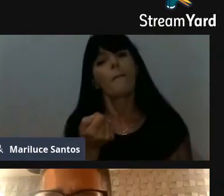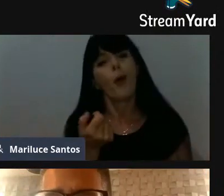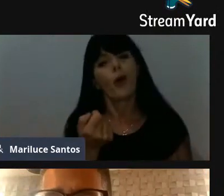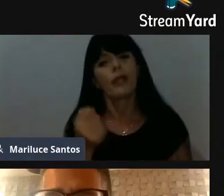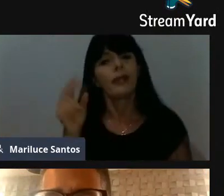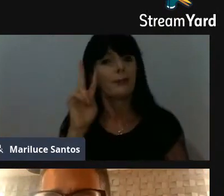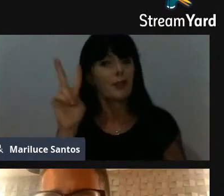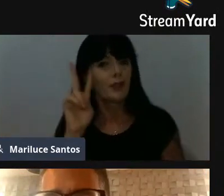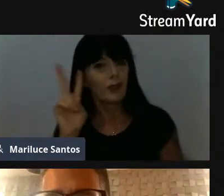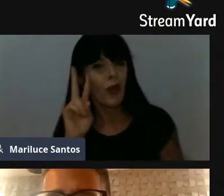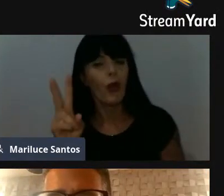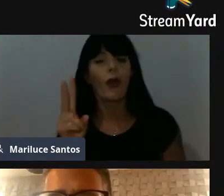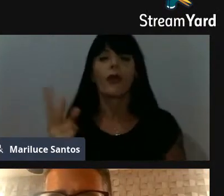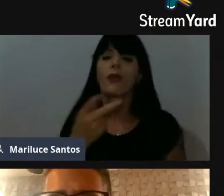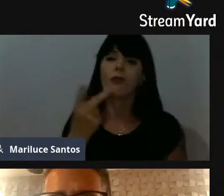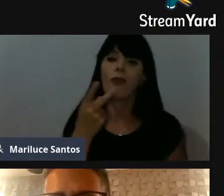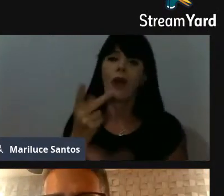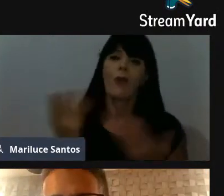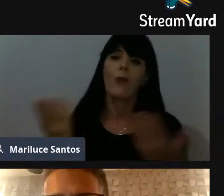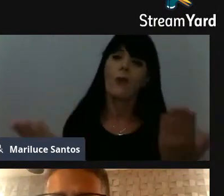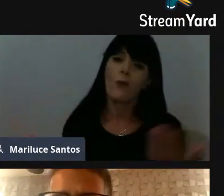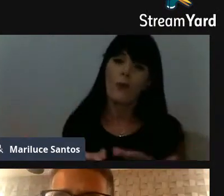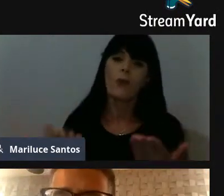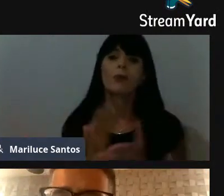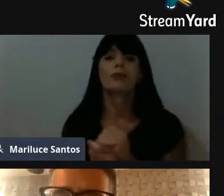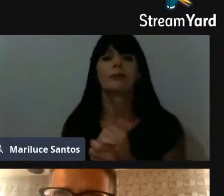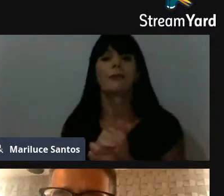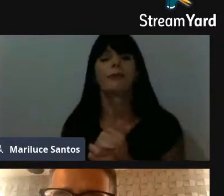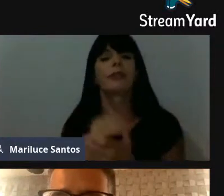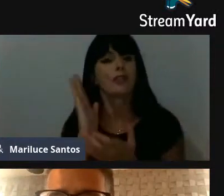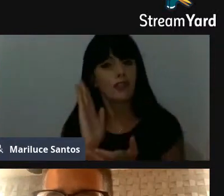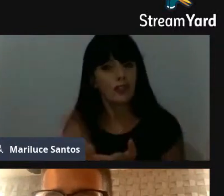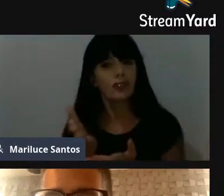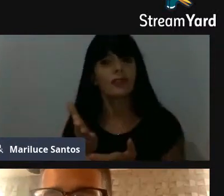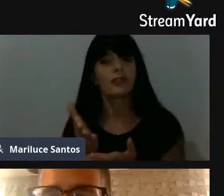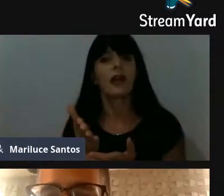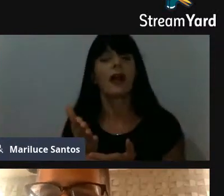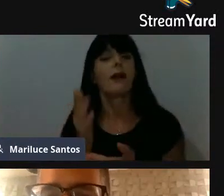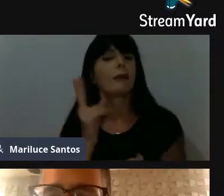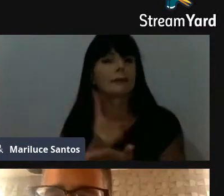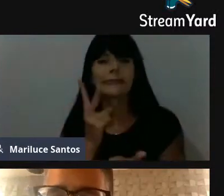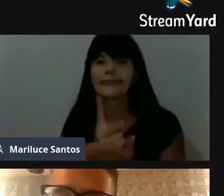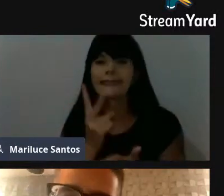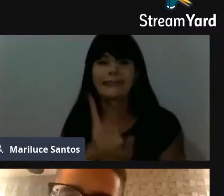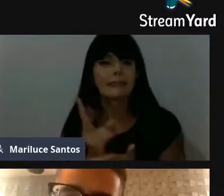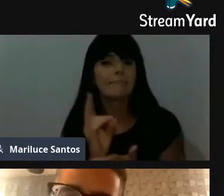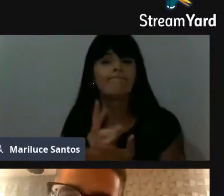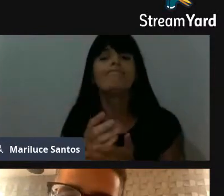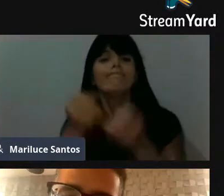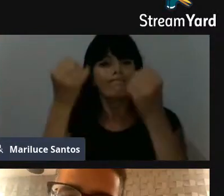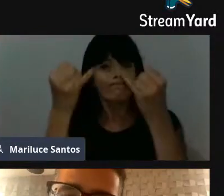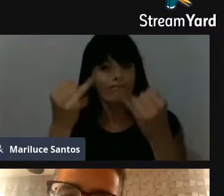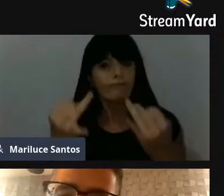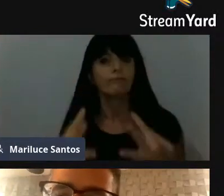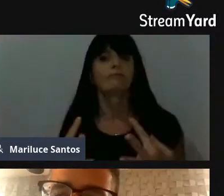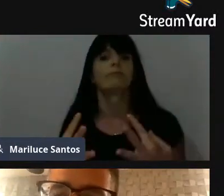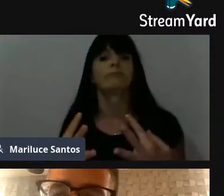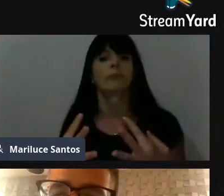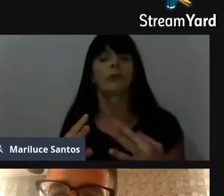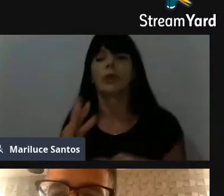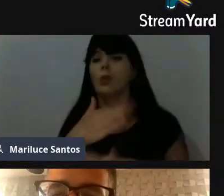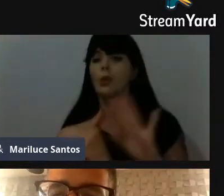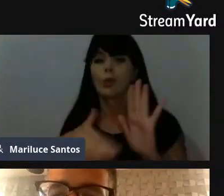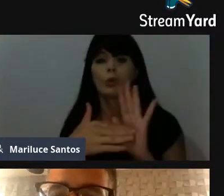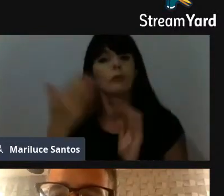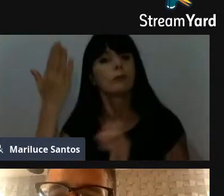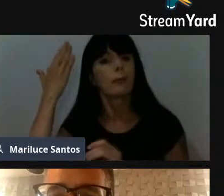do eu passo hoje, e, desde já, eu sempre coloco que tudo que alcancei até